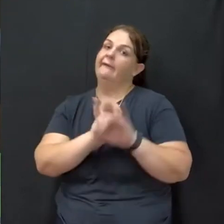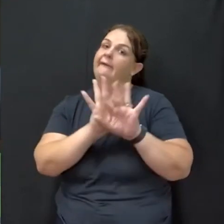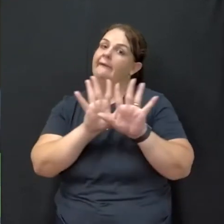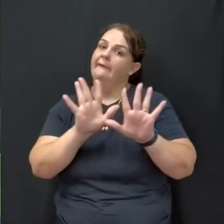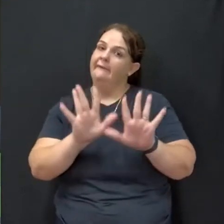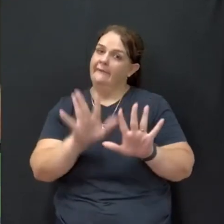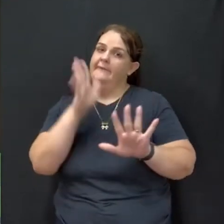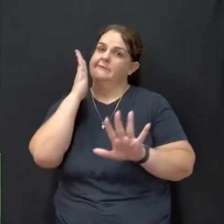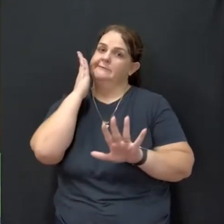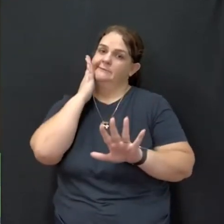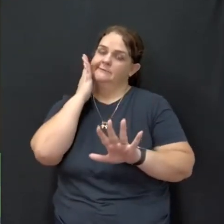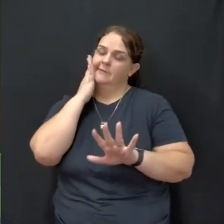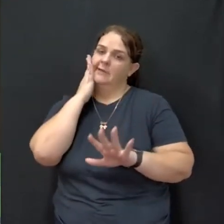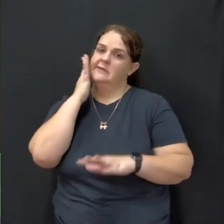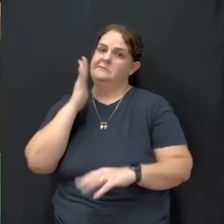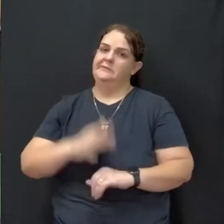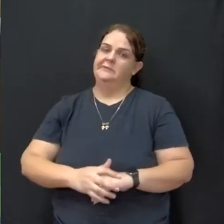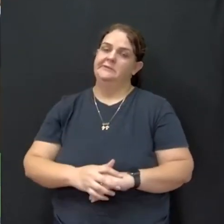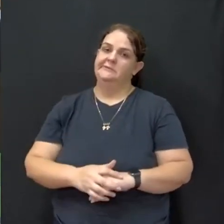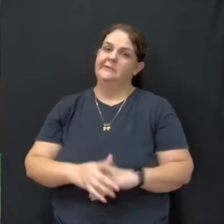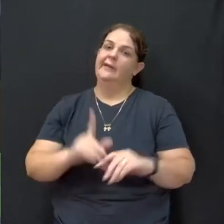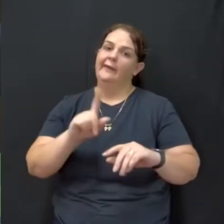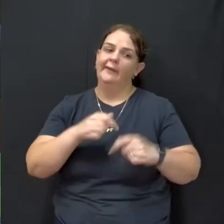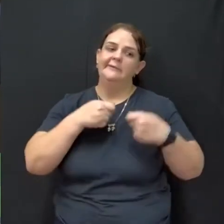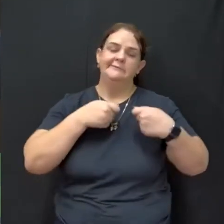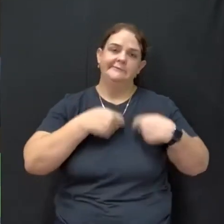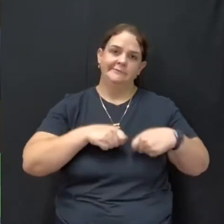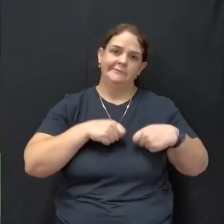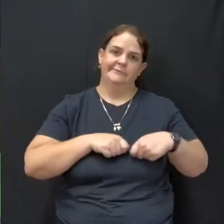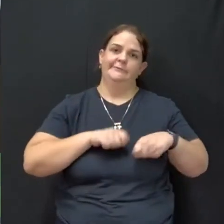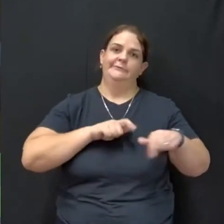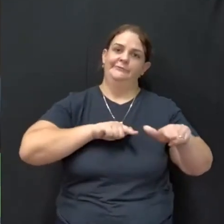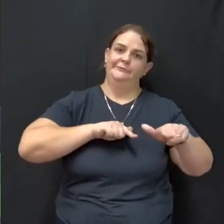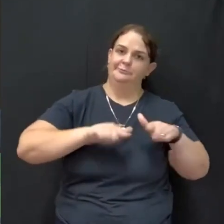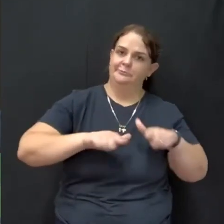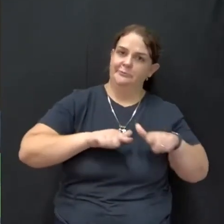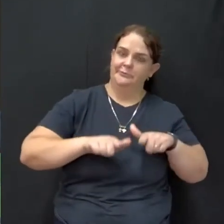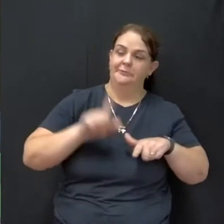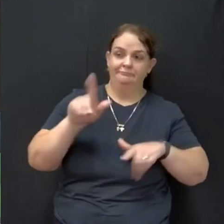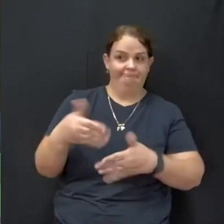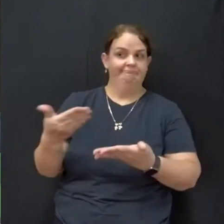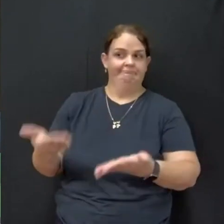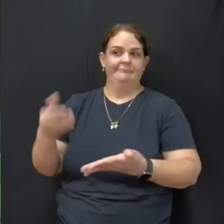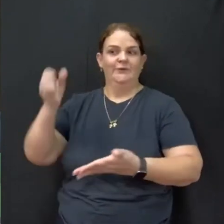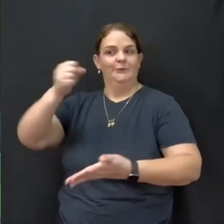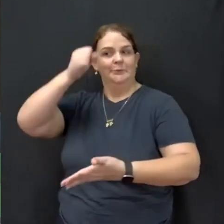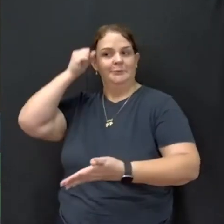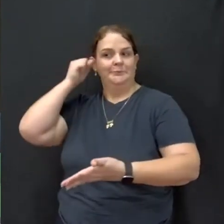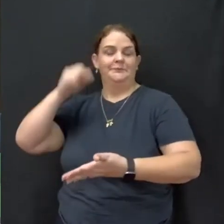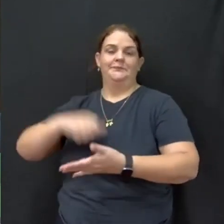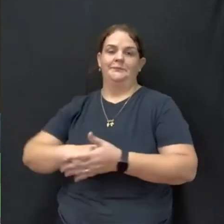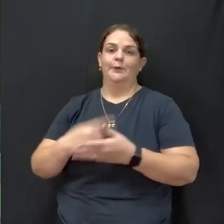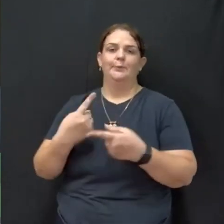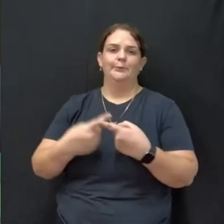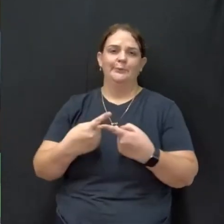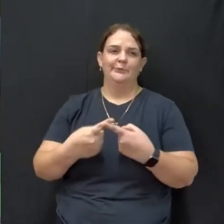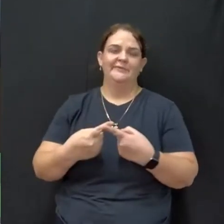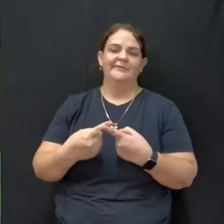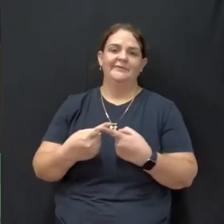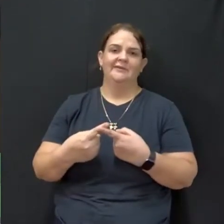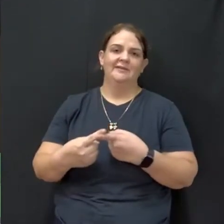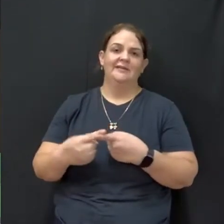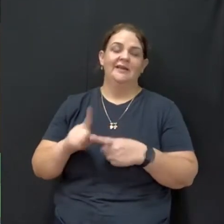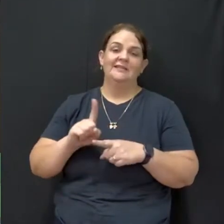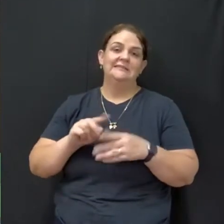que também muitas, é necessidade de trabalhar, vereador Chumbim, não é, vereador? Porque é um ganho, às vezes pode